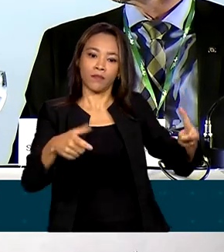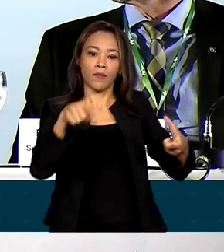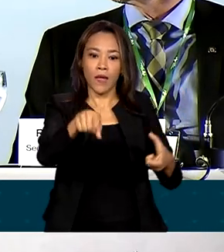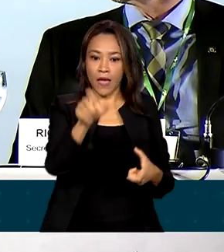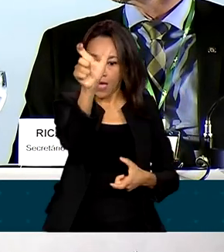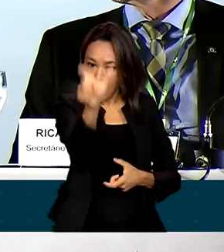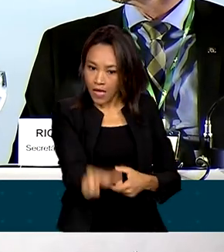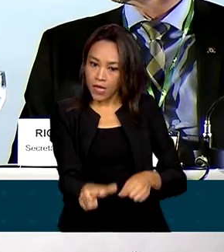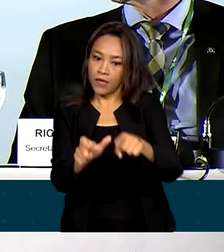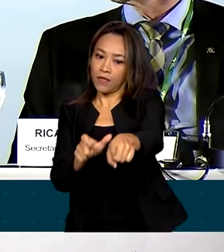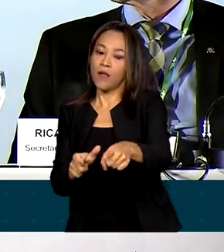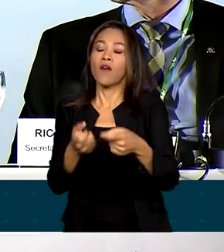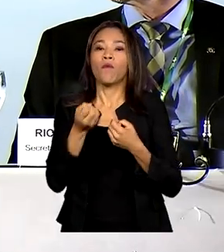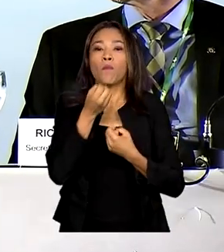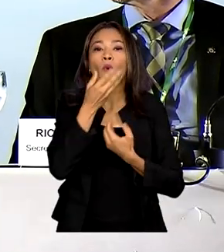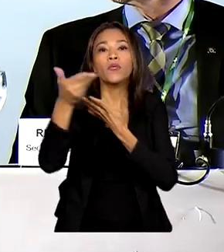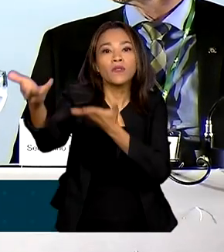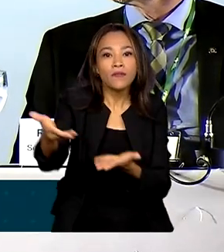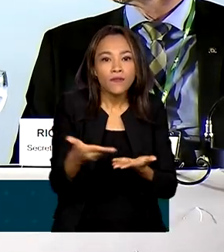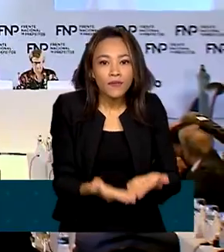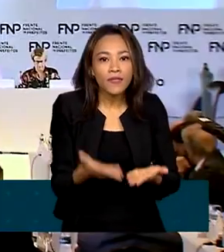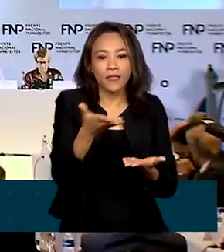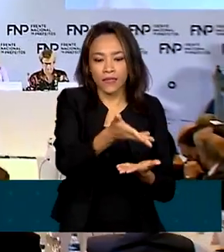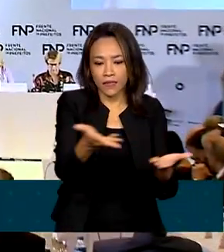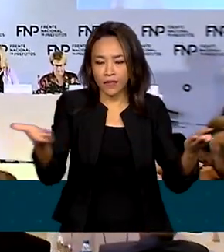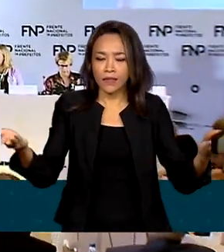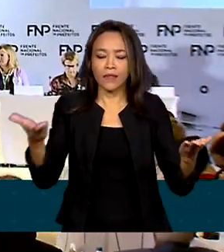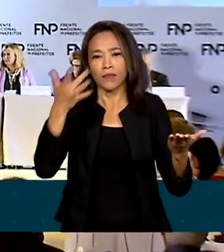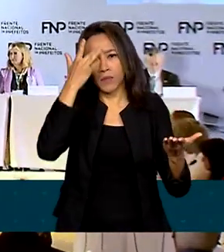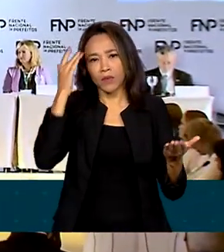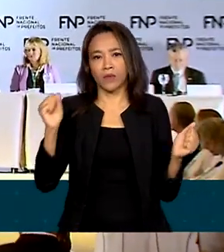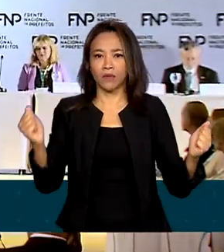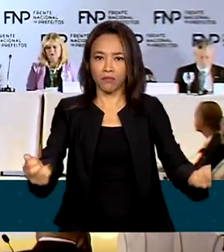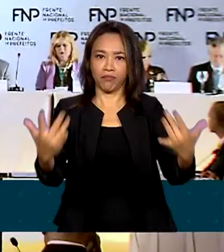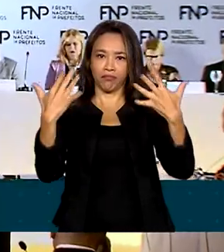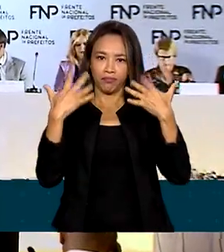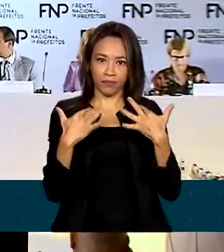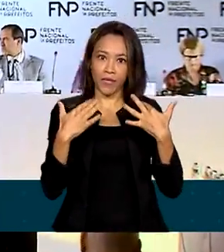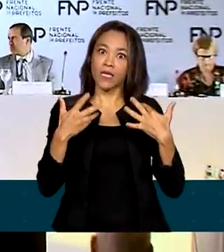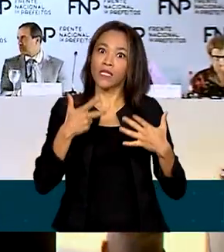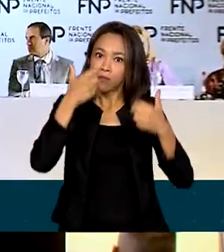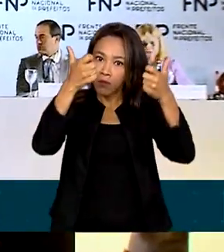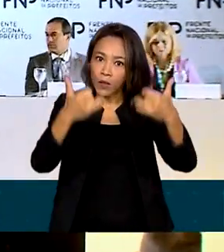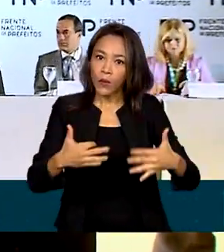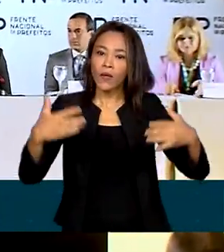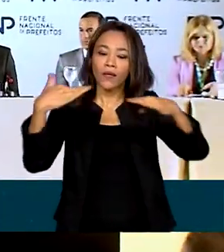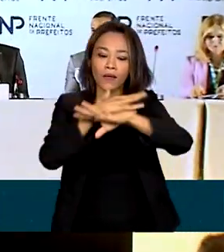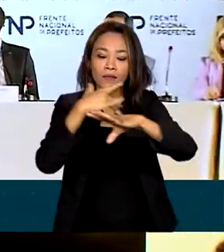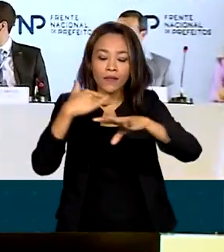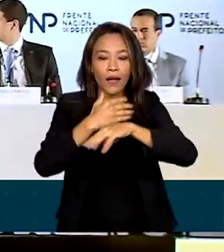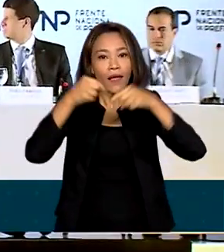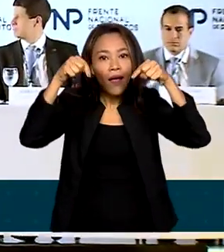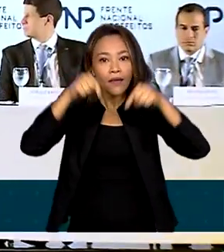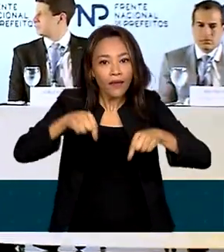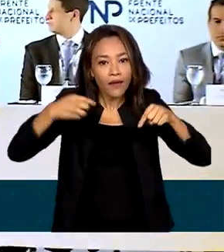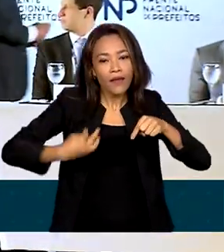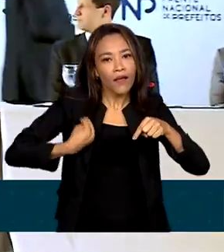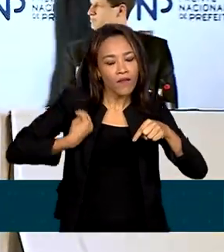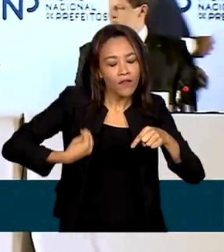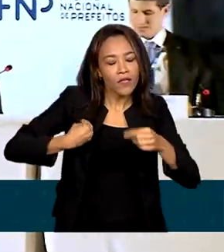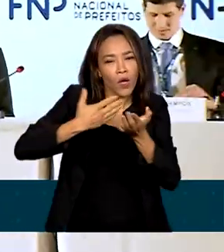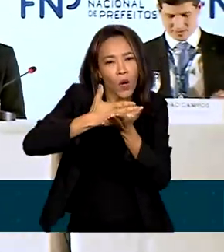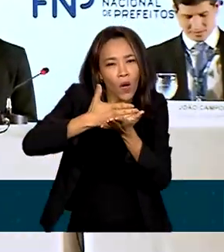Prefeitos deu boas-vindas aos participantes e lembrou que é na cidade onde a vida acontece e